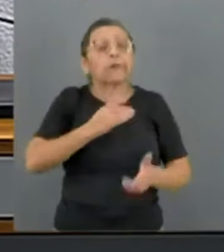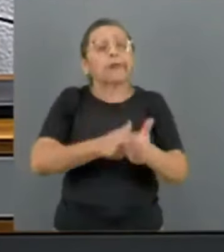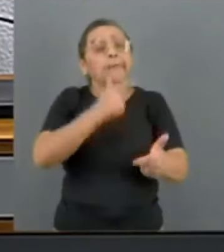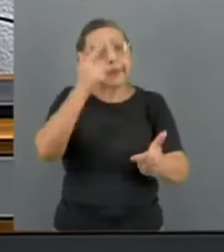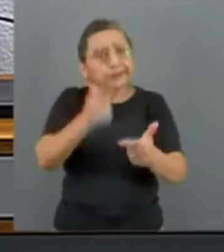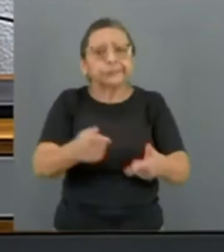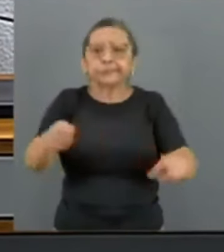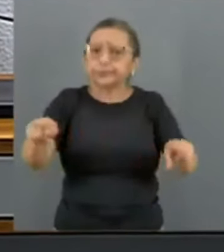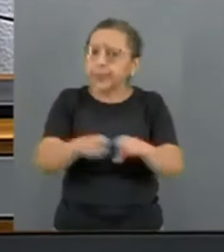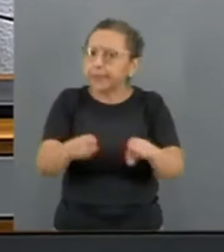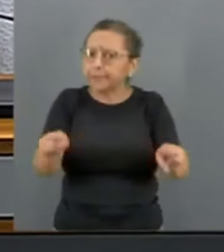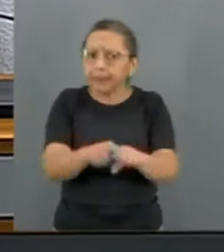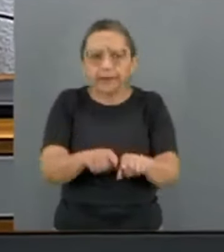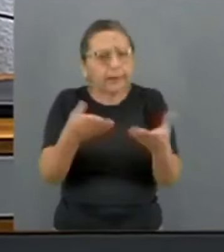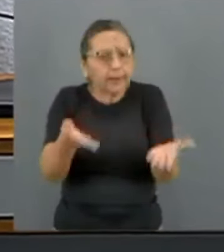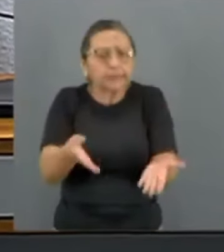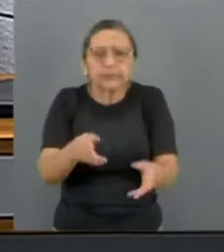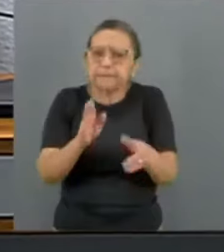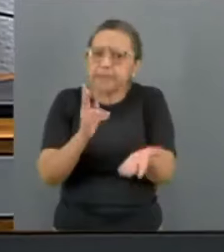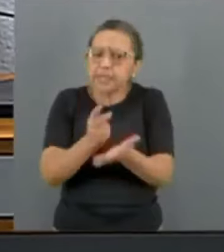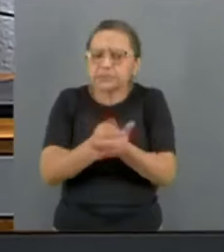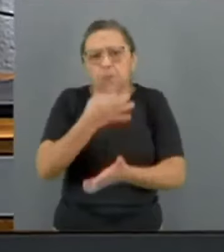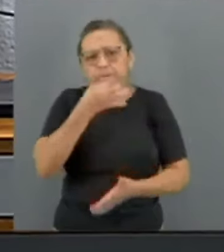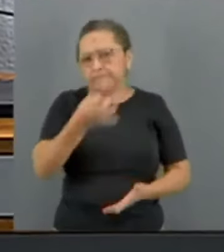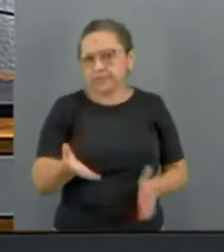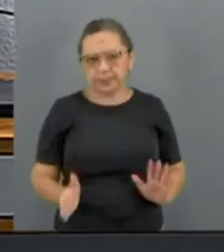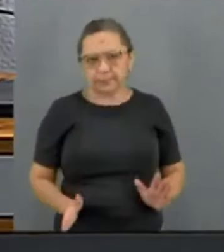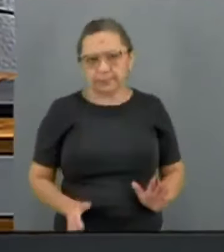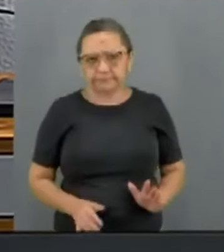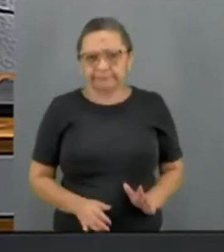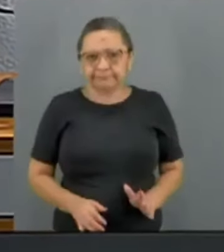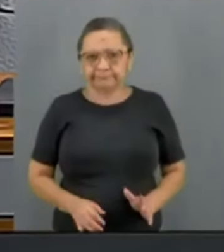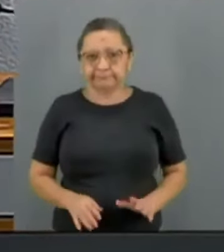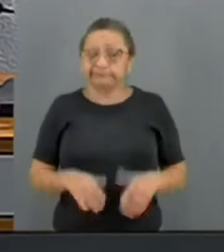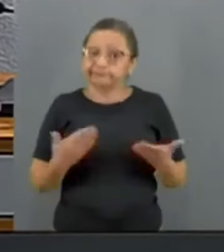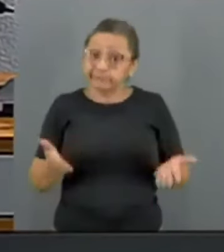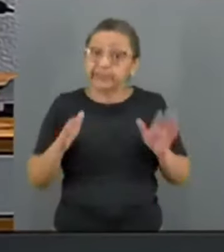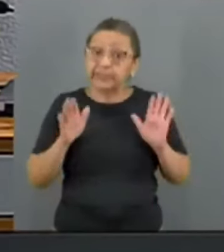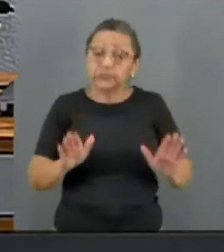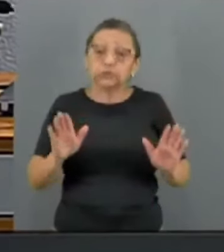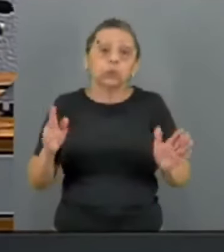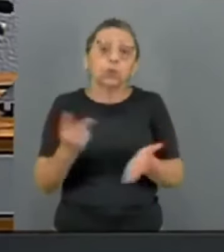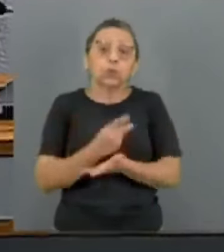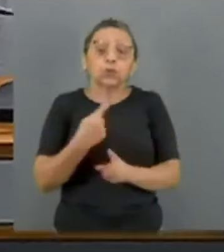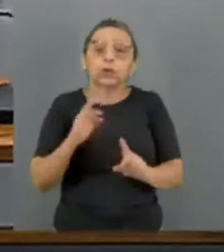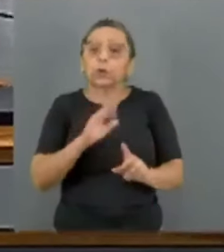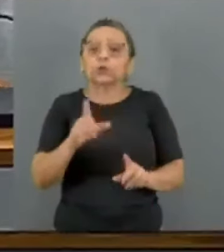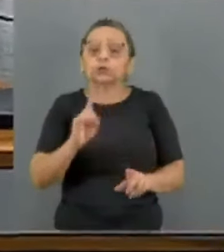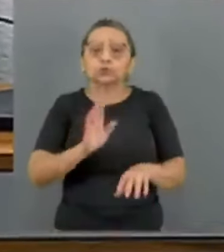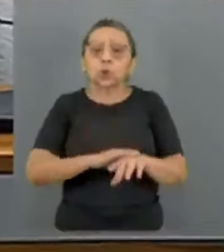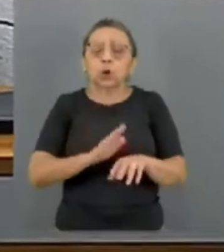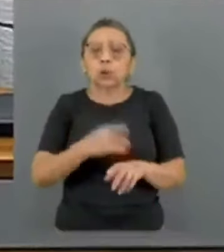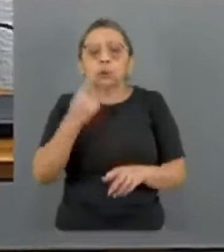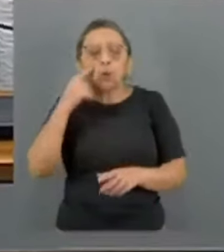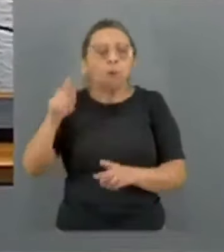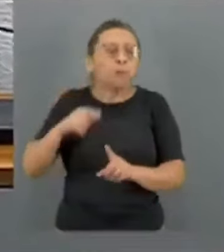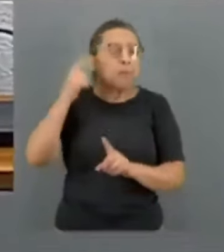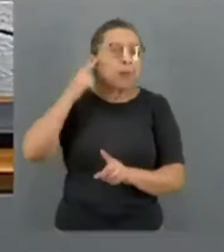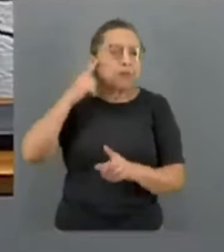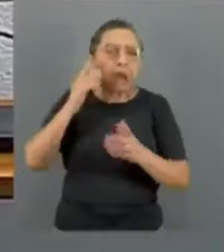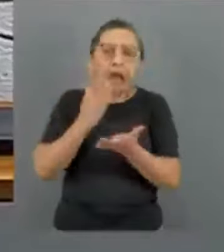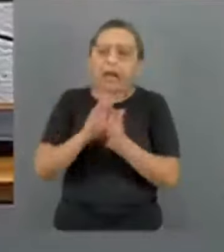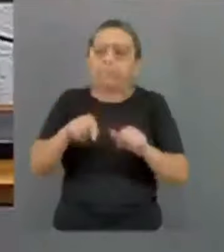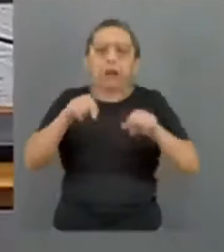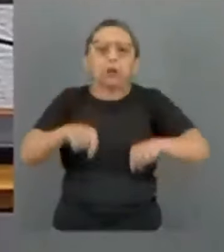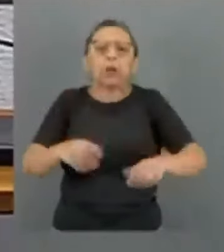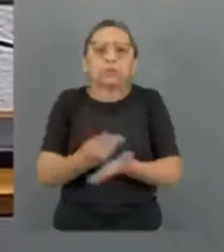observação. E isso decorre não apenas do imperativo de acabar com a tragédia diária